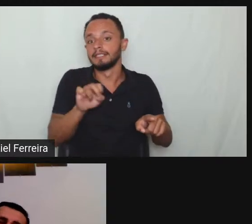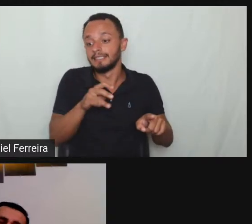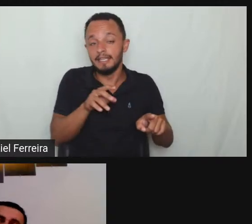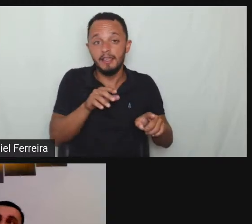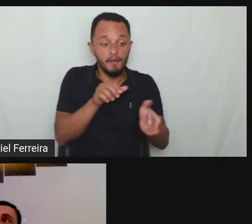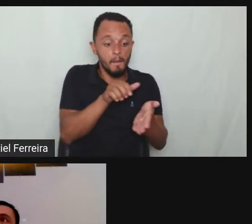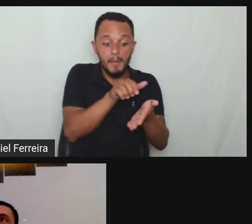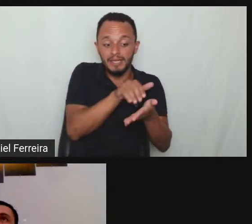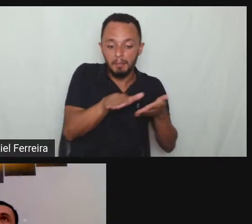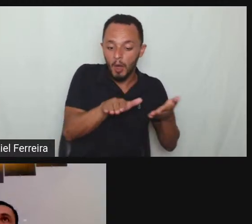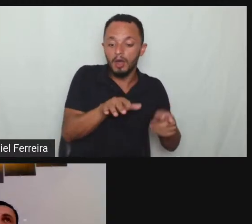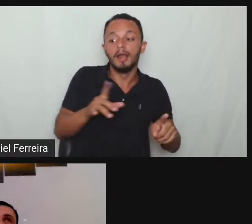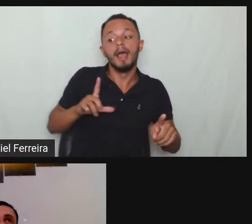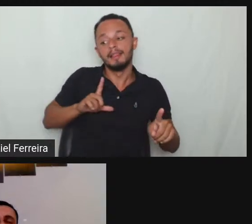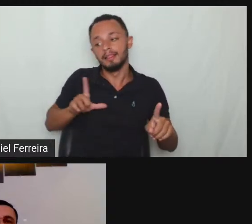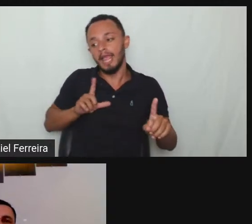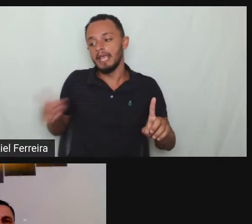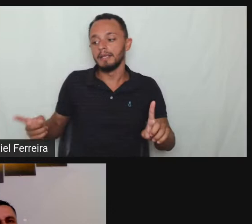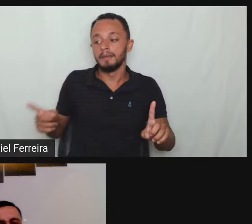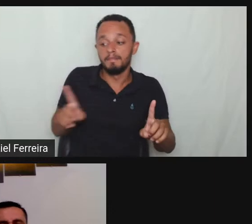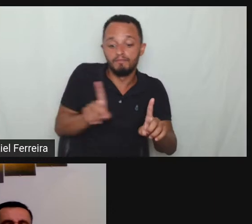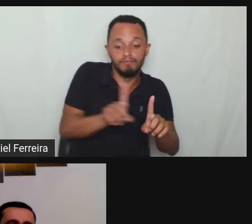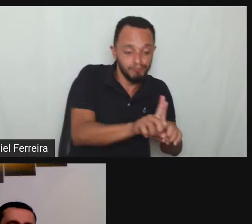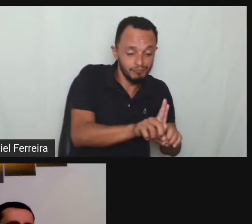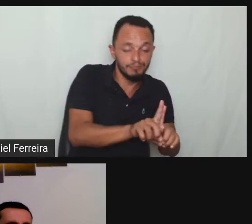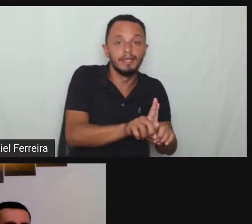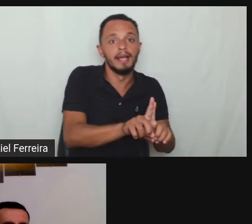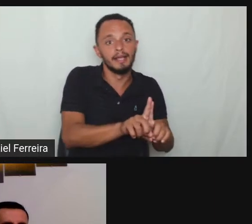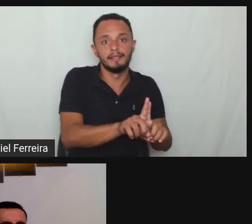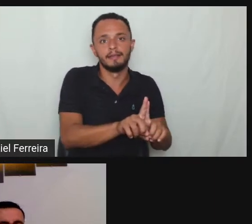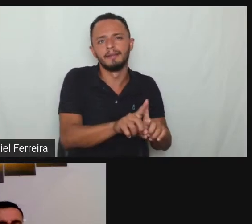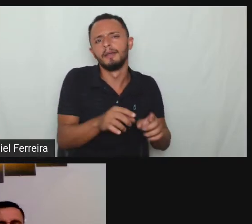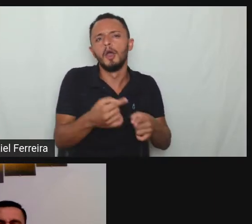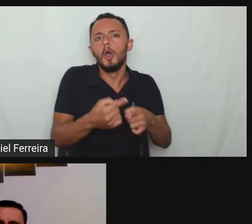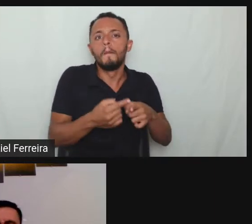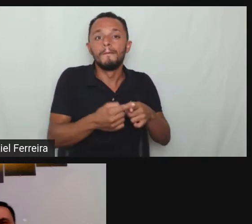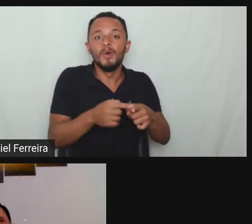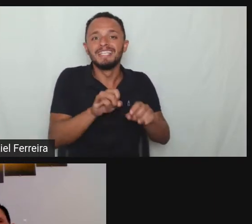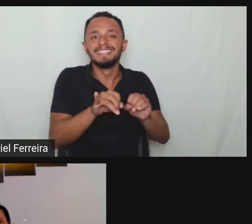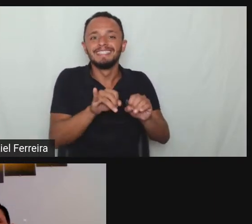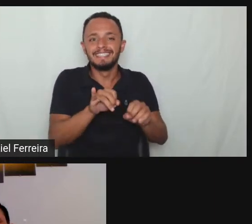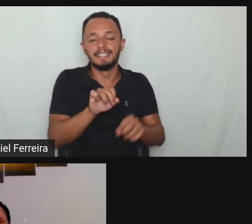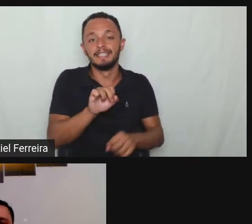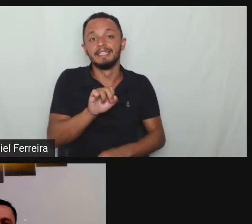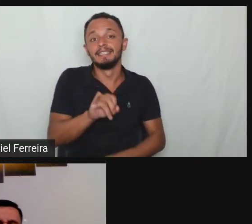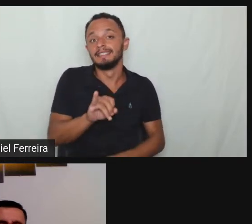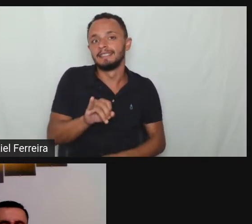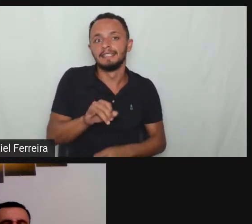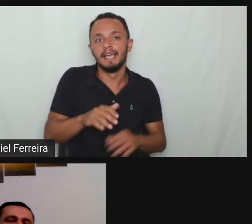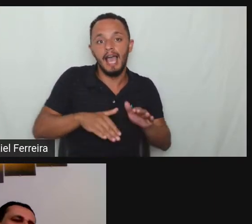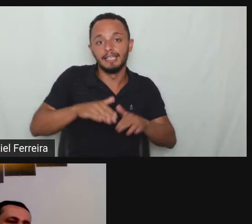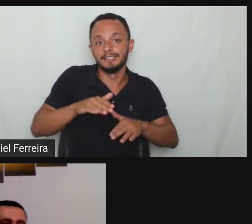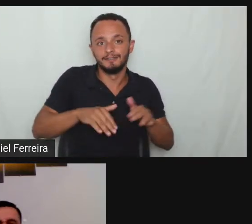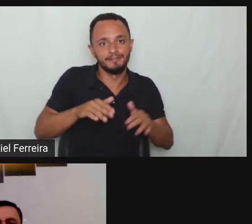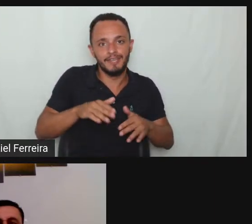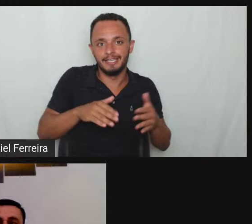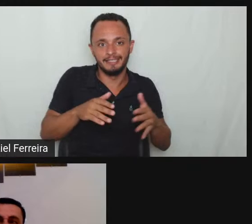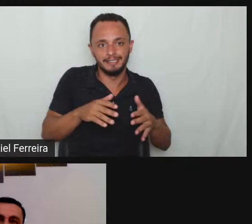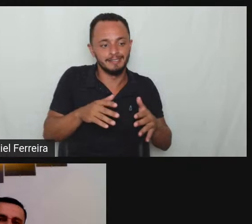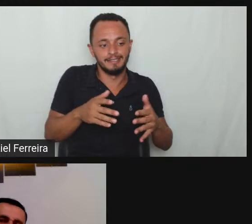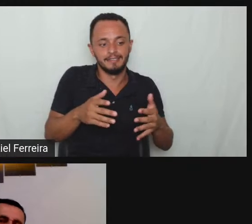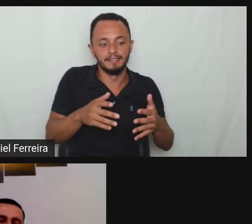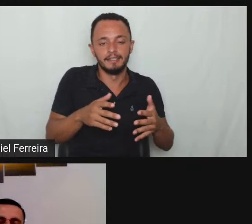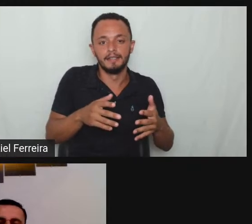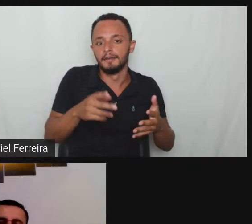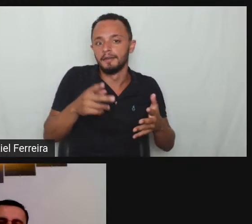vou tá como é que eu vou dizer vou tá excluindo a outra pessoa com deficiência que poderia estar sendo contratada para ocupar outra vaga então